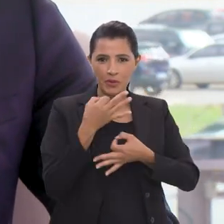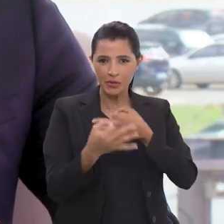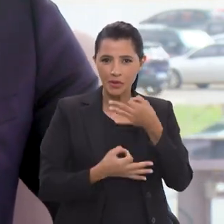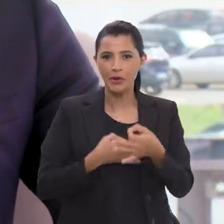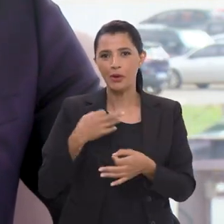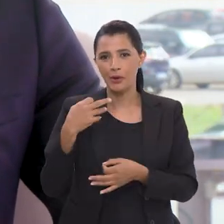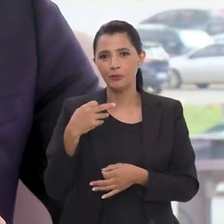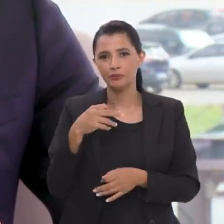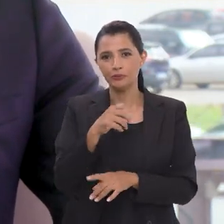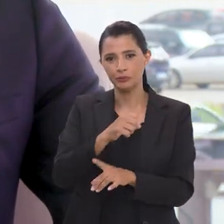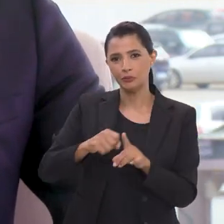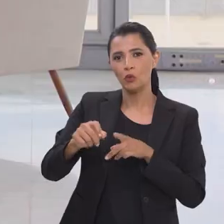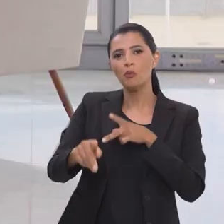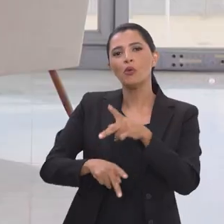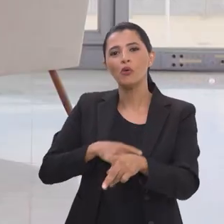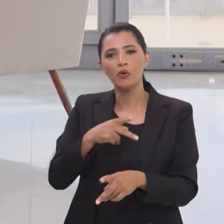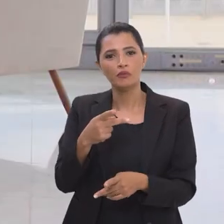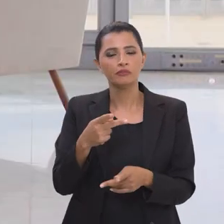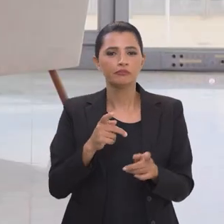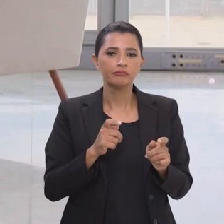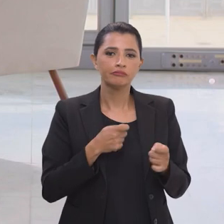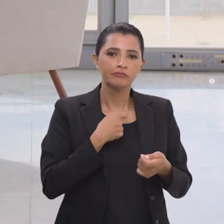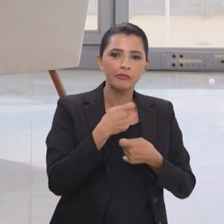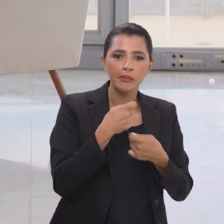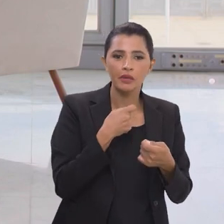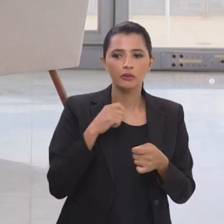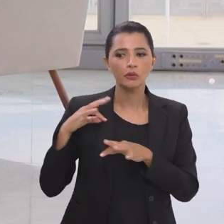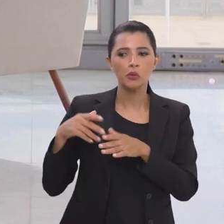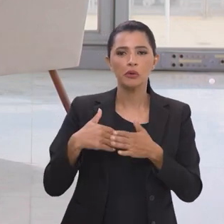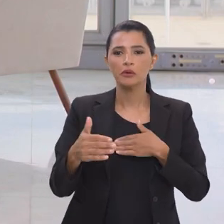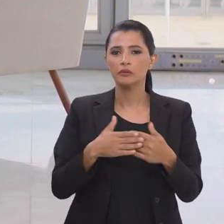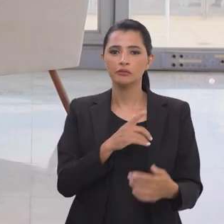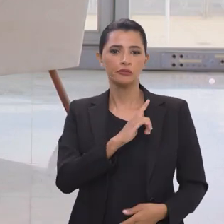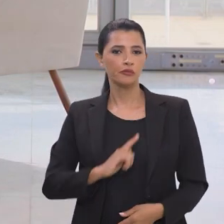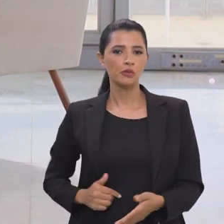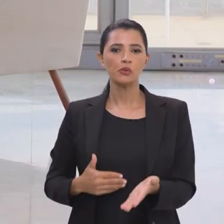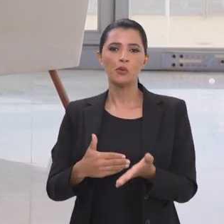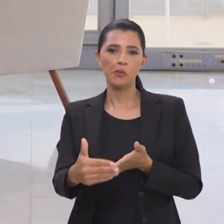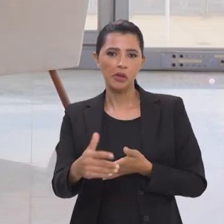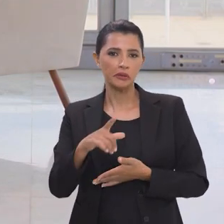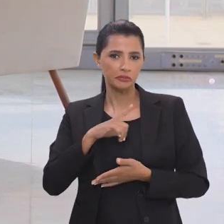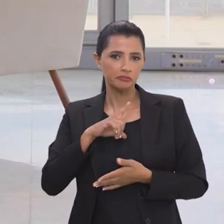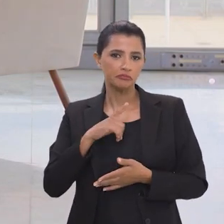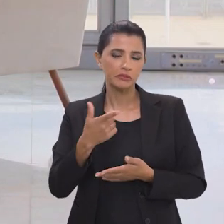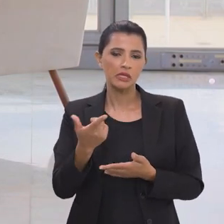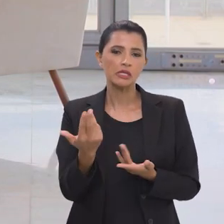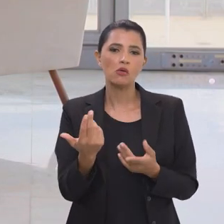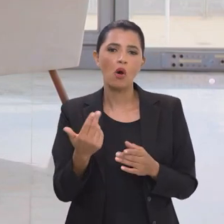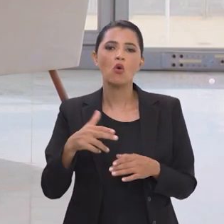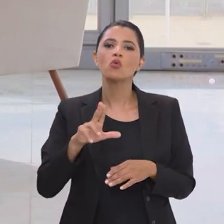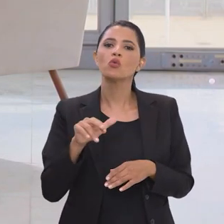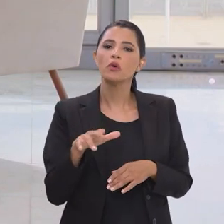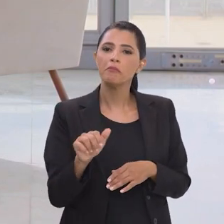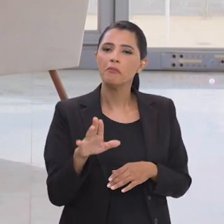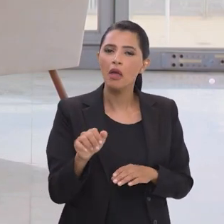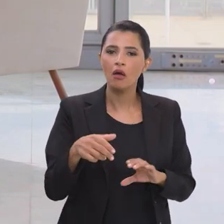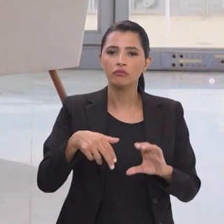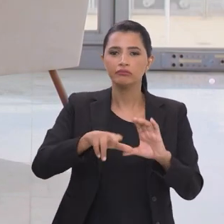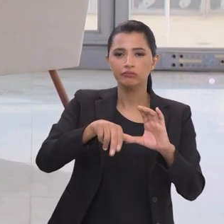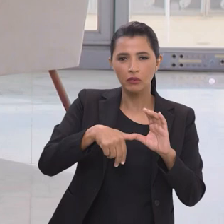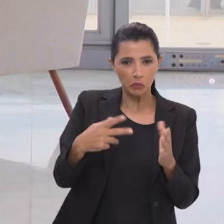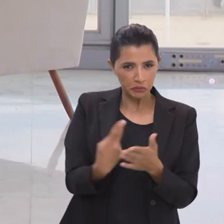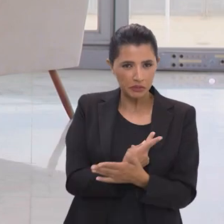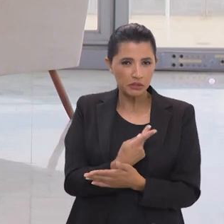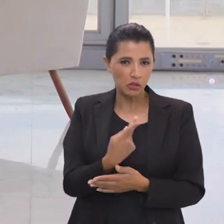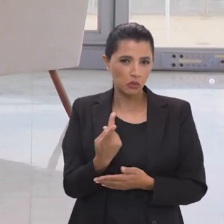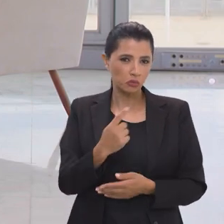opinião pública e da imprensa com qualquer governo que inicie o mandato. Essa lua de mel ocorreu com o governo do presidente Lula?